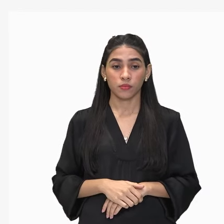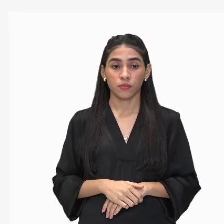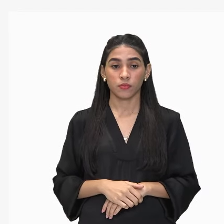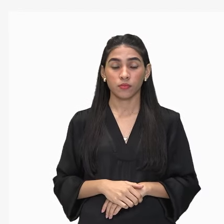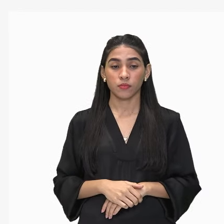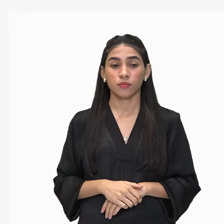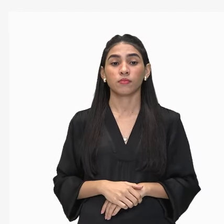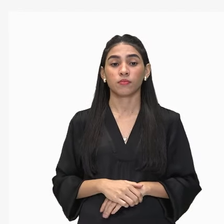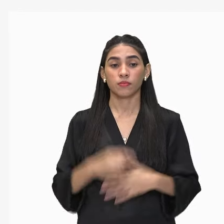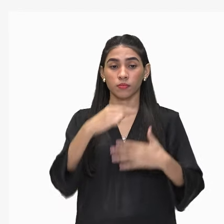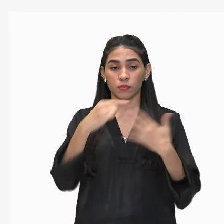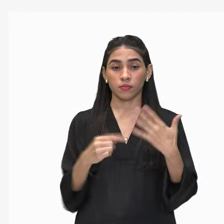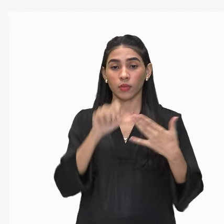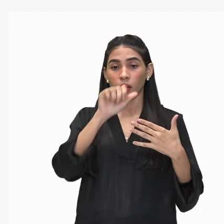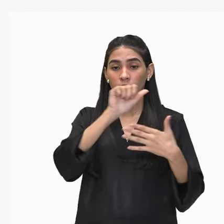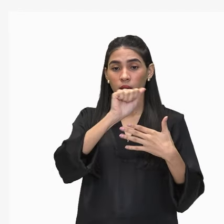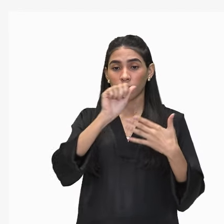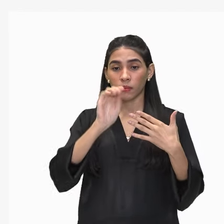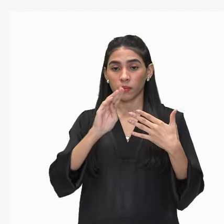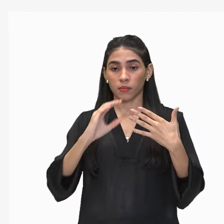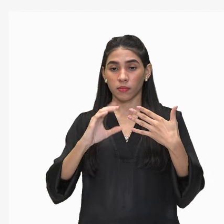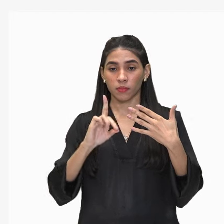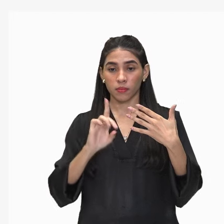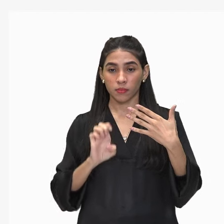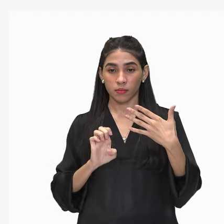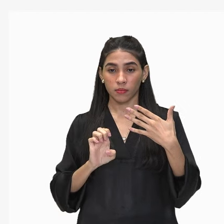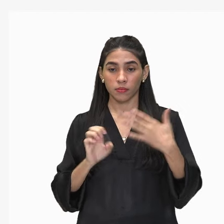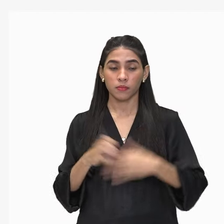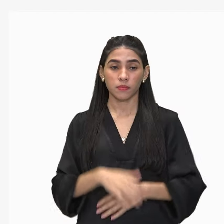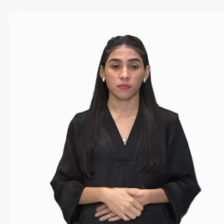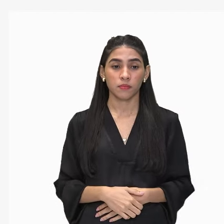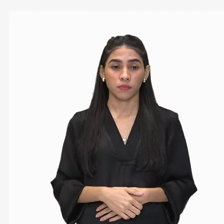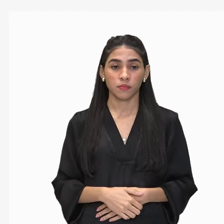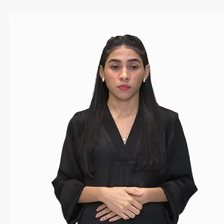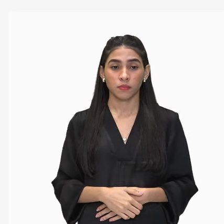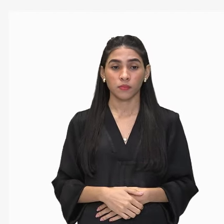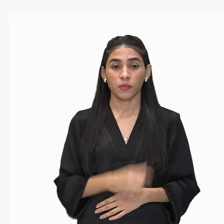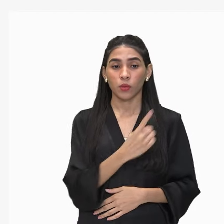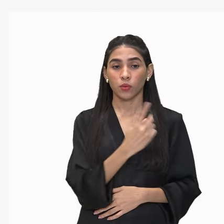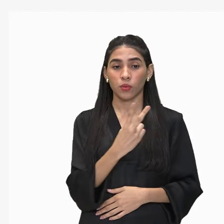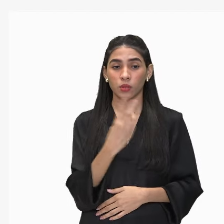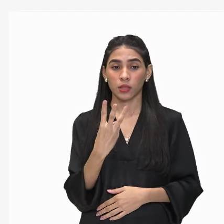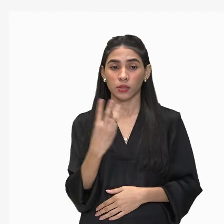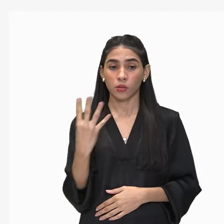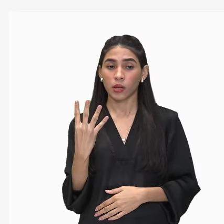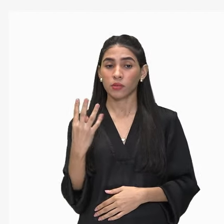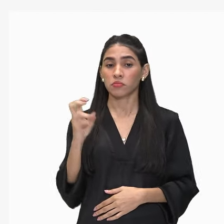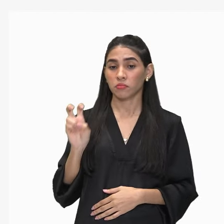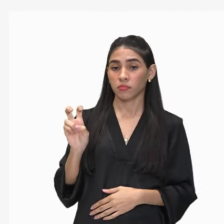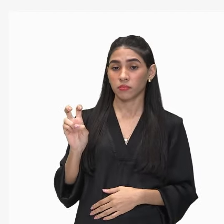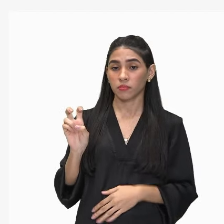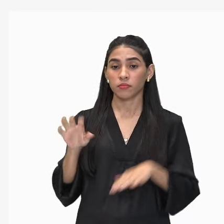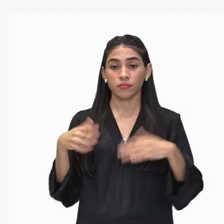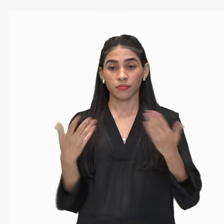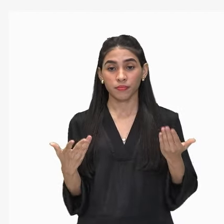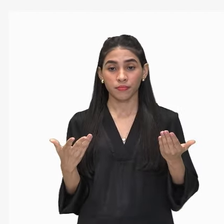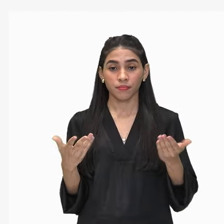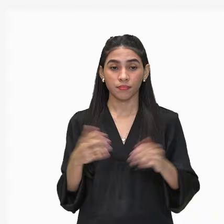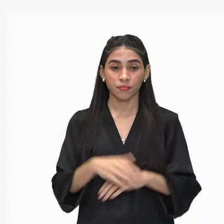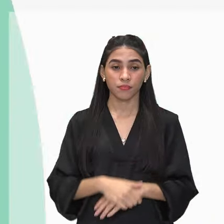as alternativas de A até a letra E. Região 1, 2, 3, 4 ou região 5?